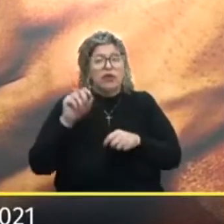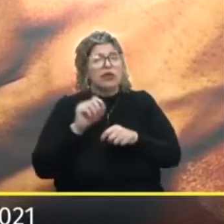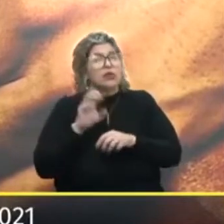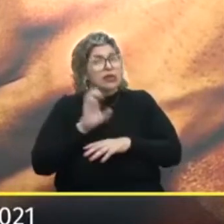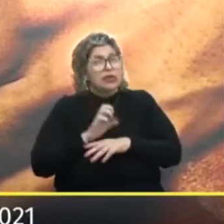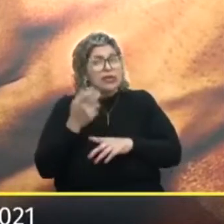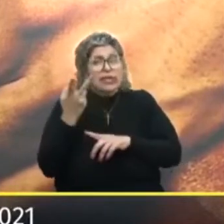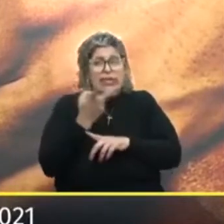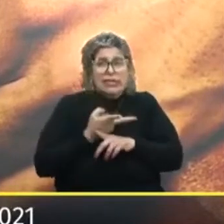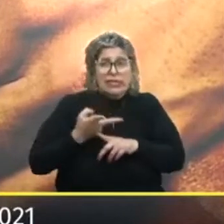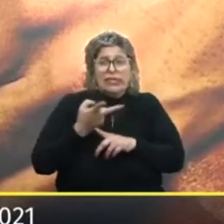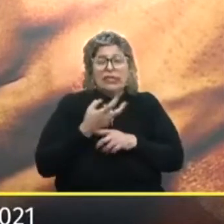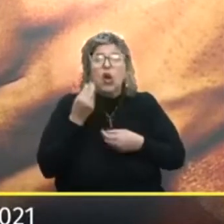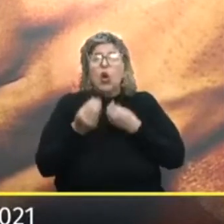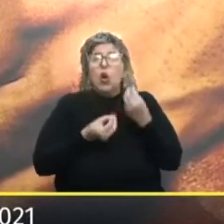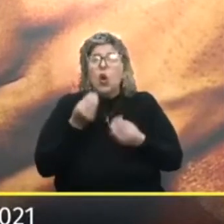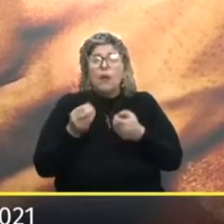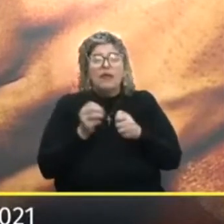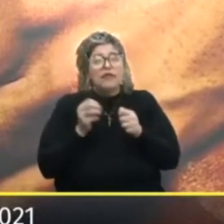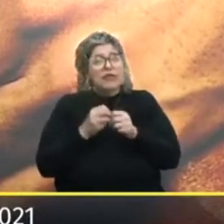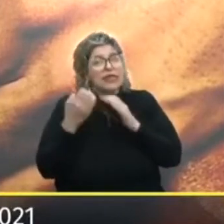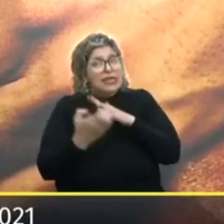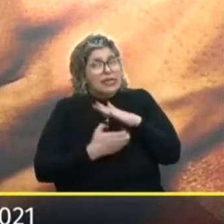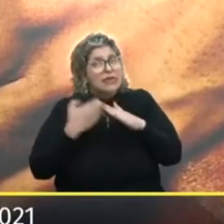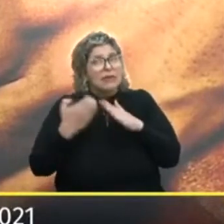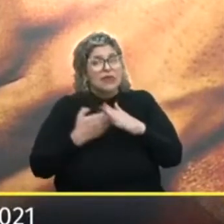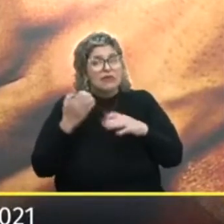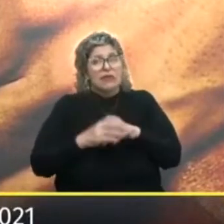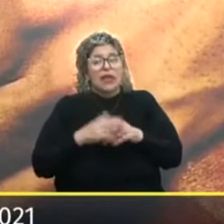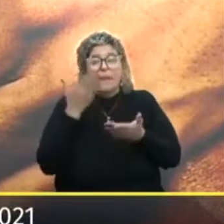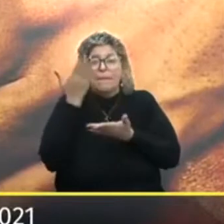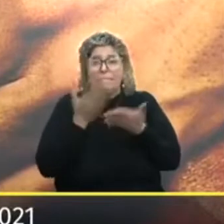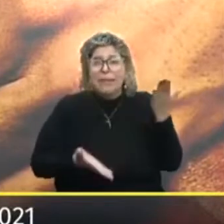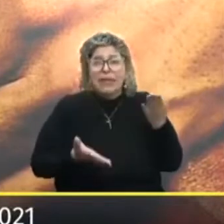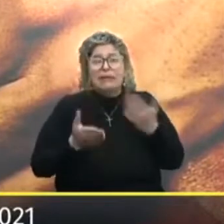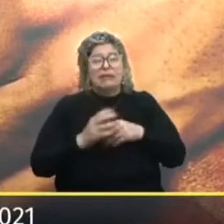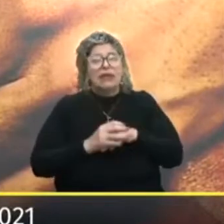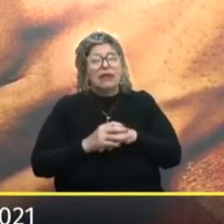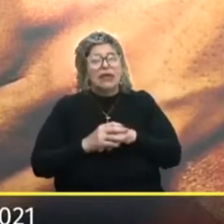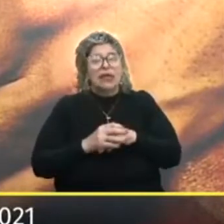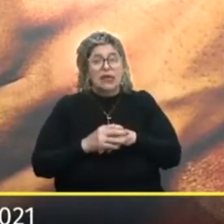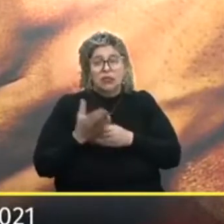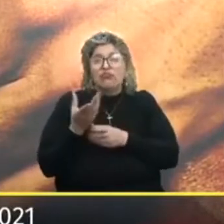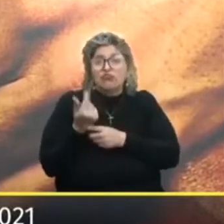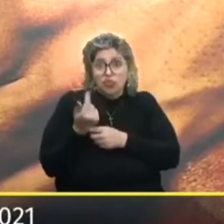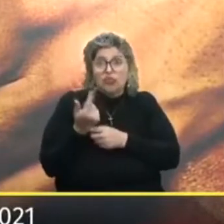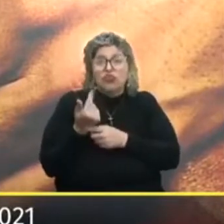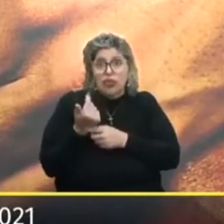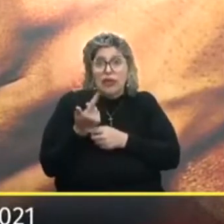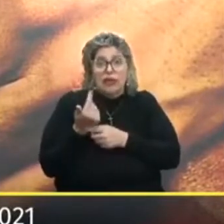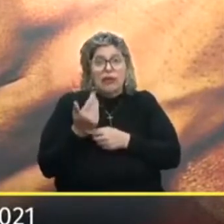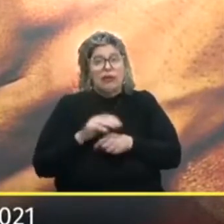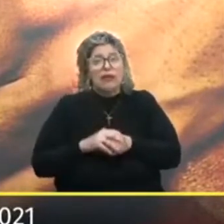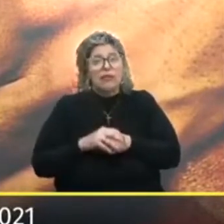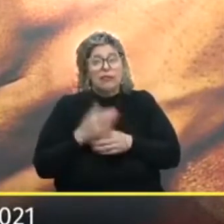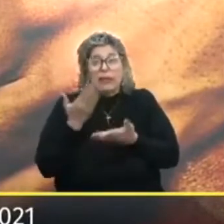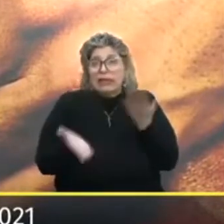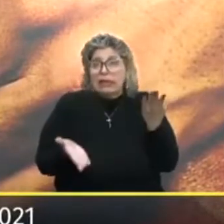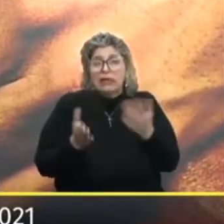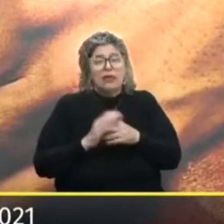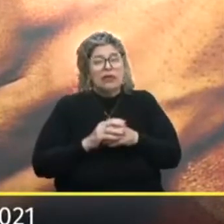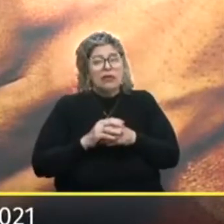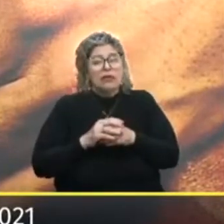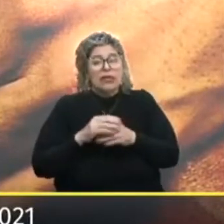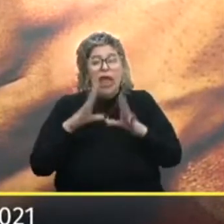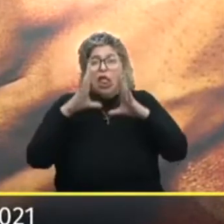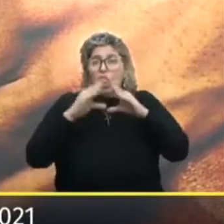Tentando buscar Saída Para que esses empresários Que perderam O seu sustento E perderam mesmo Imagina Da